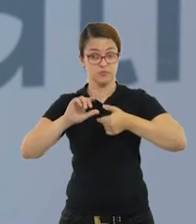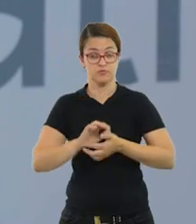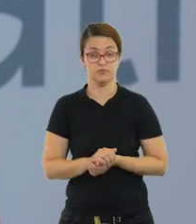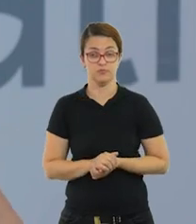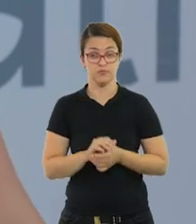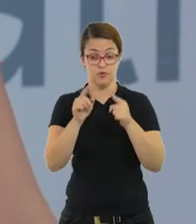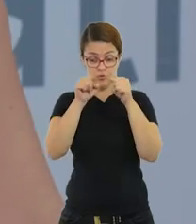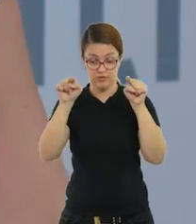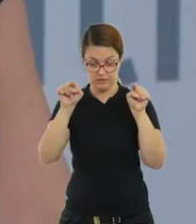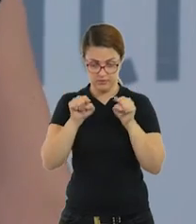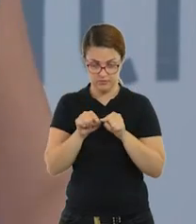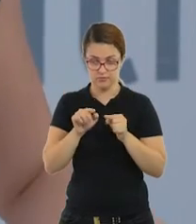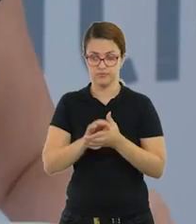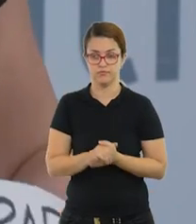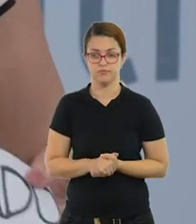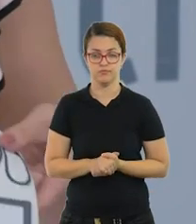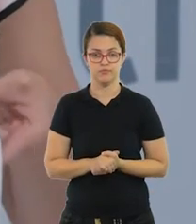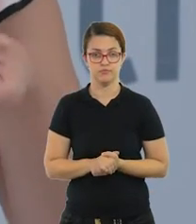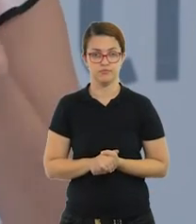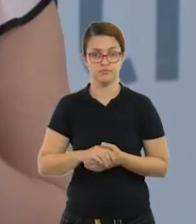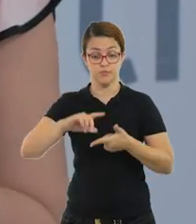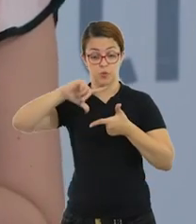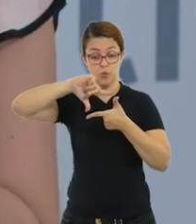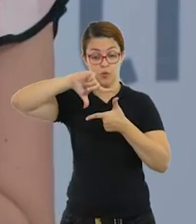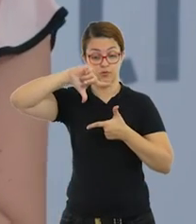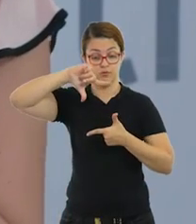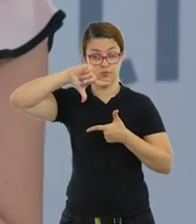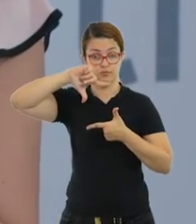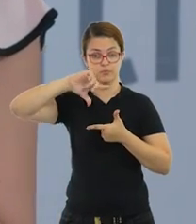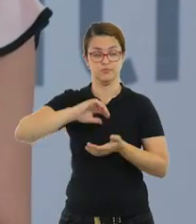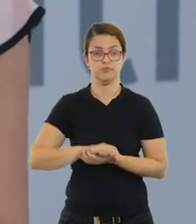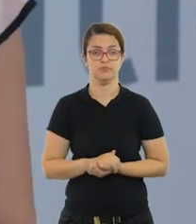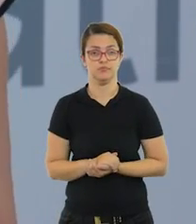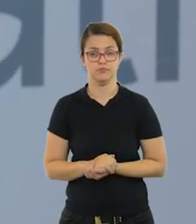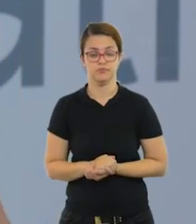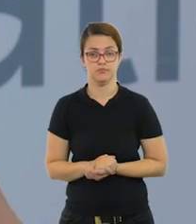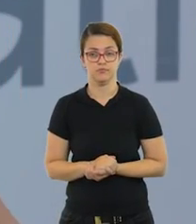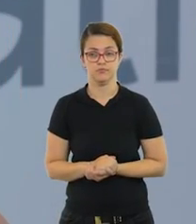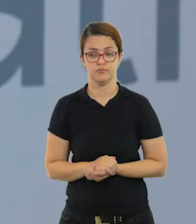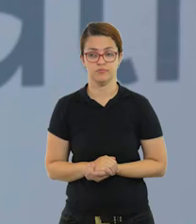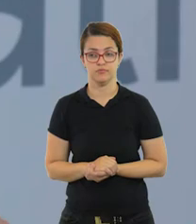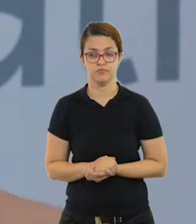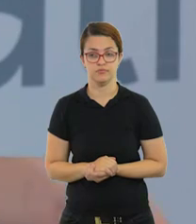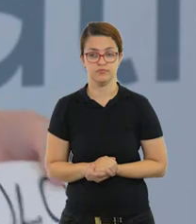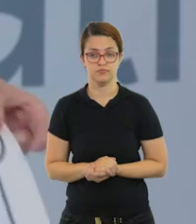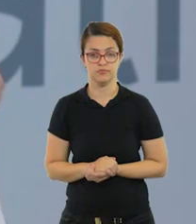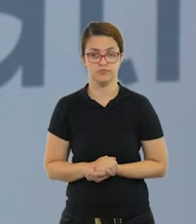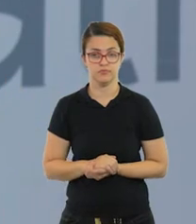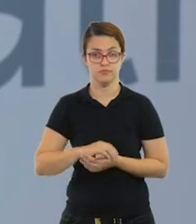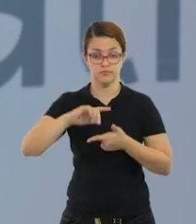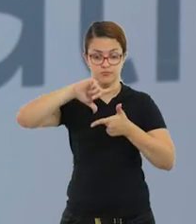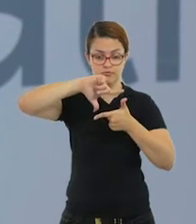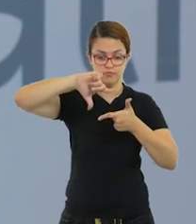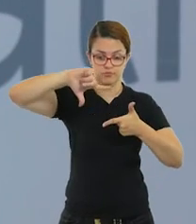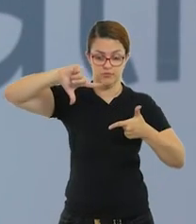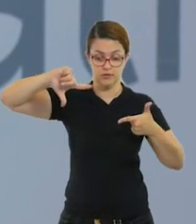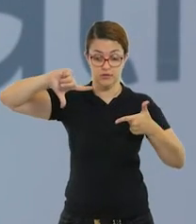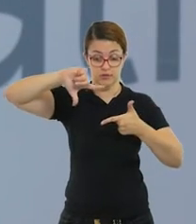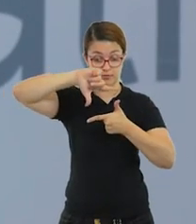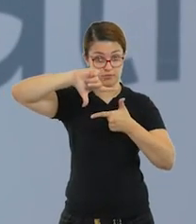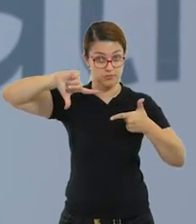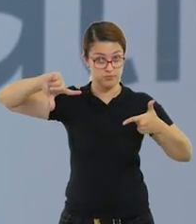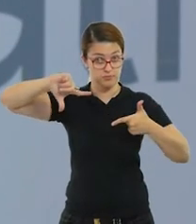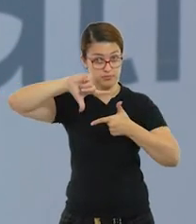quadrado e o retângulo.